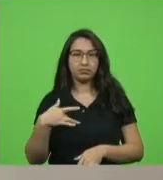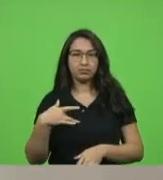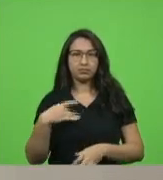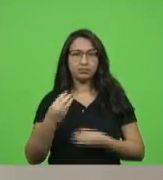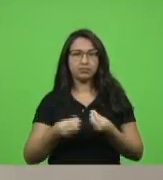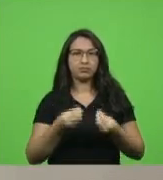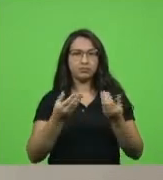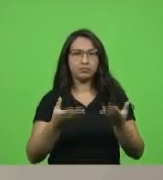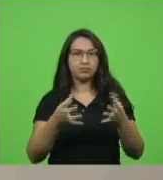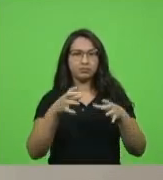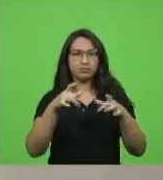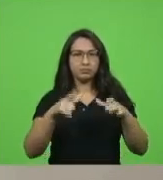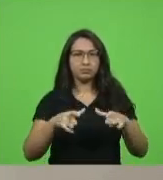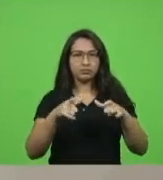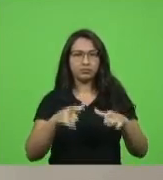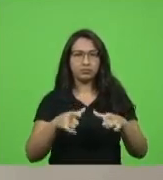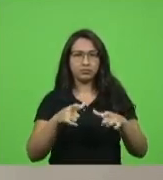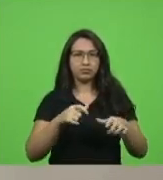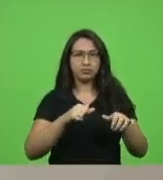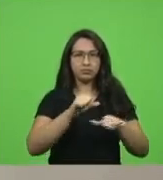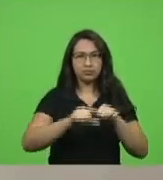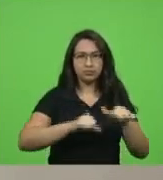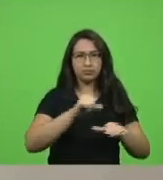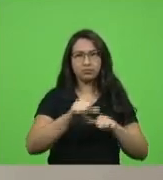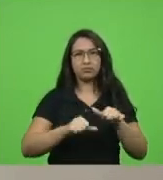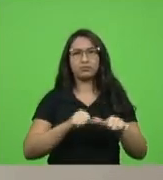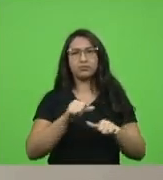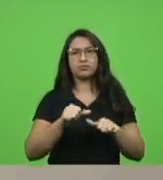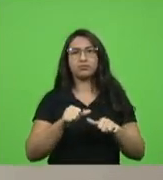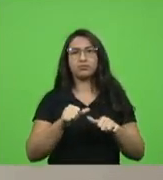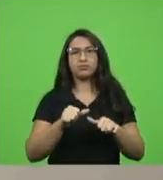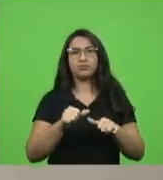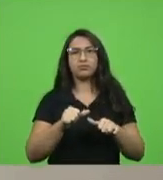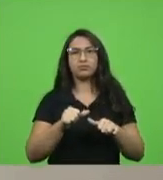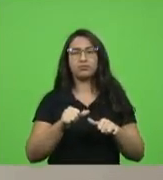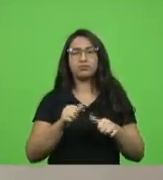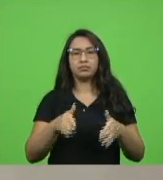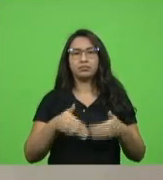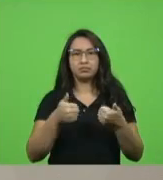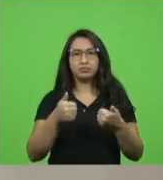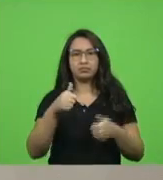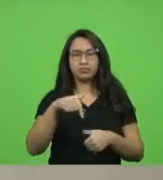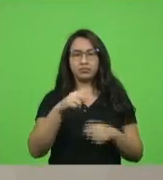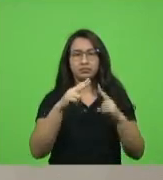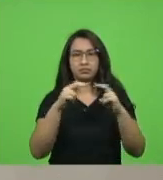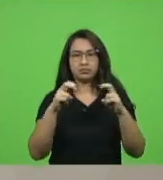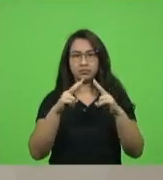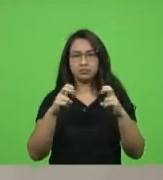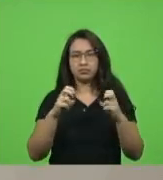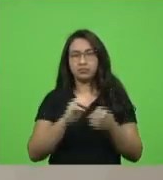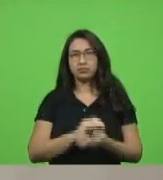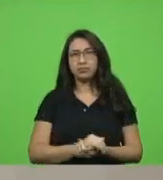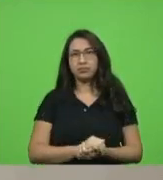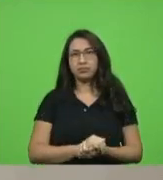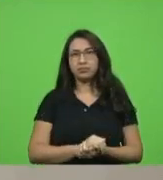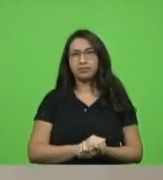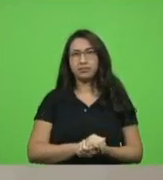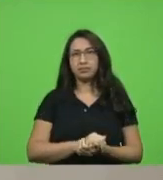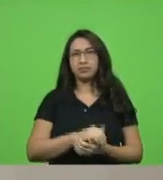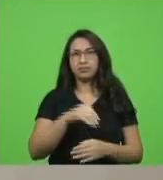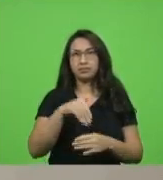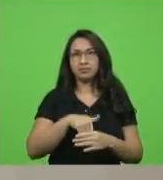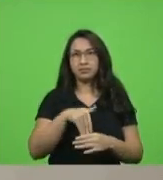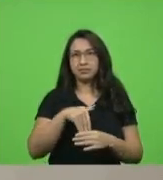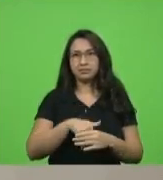centro catarinense de reabilitação localizado no município de Florianópolis em discussão não havendo quem queira discutir em votação deputados que aprovam